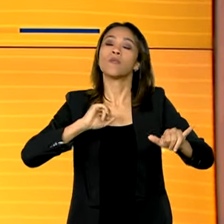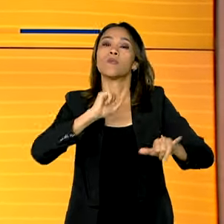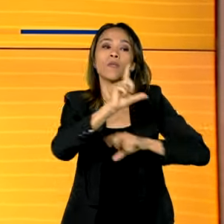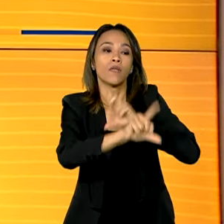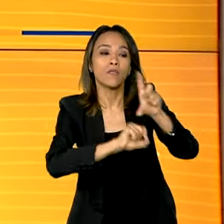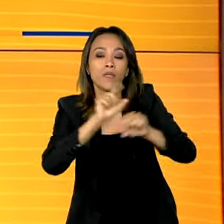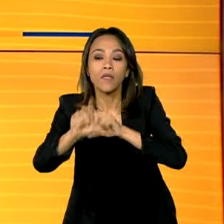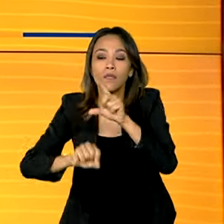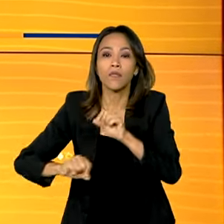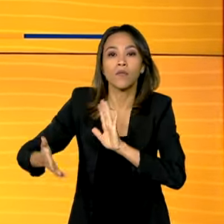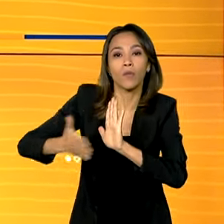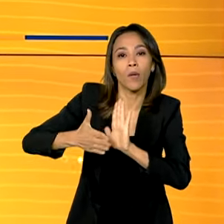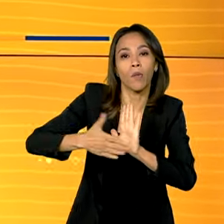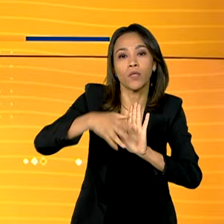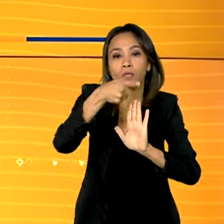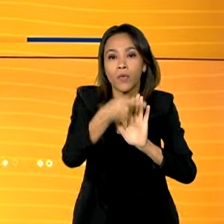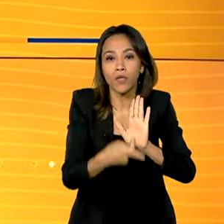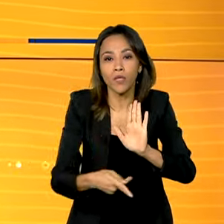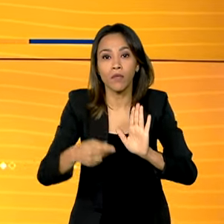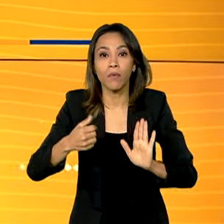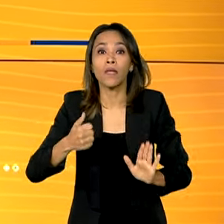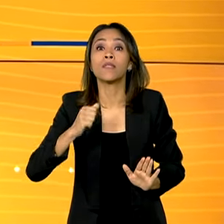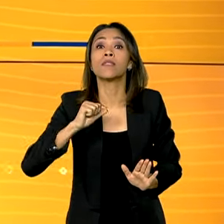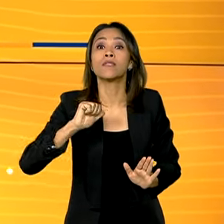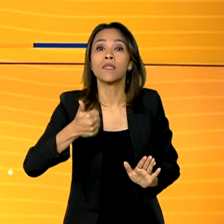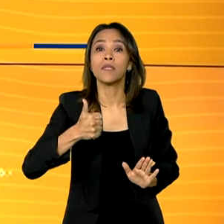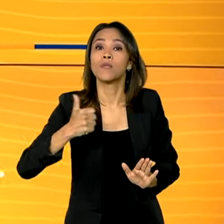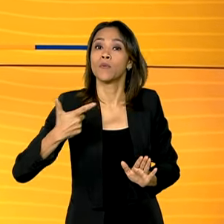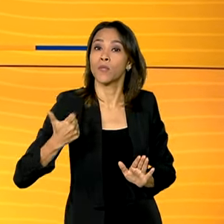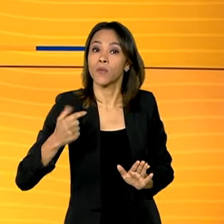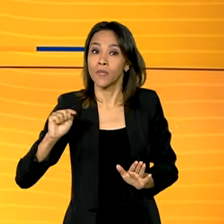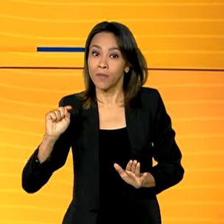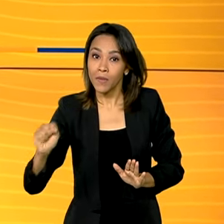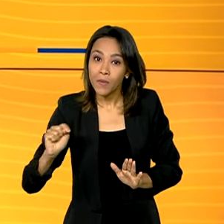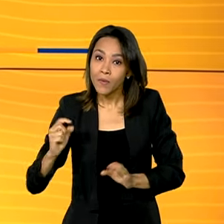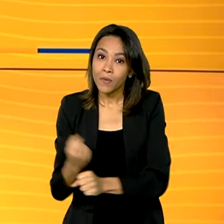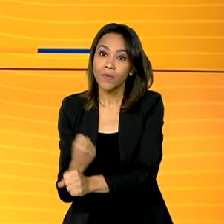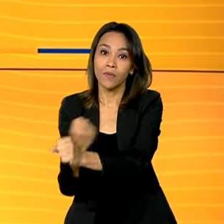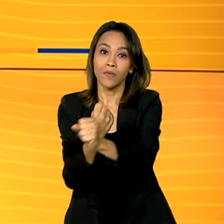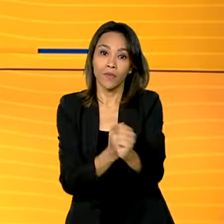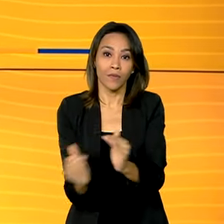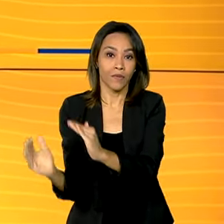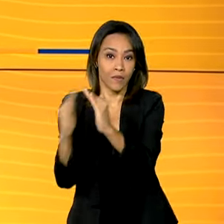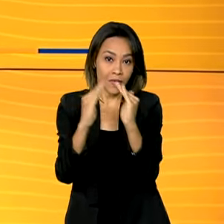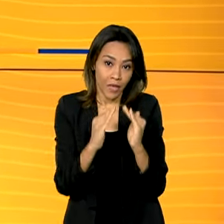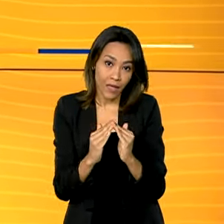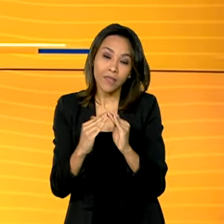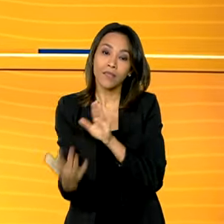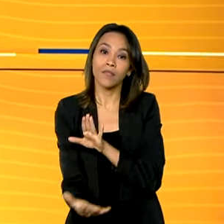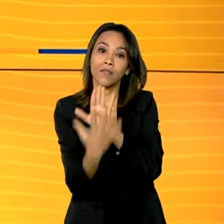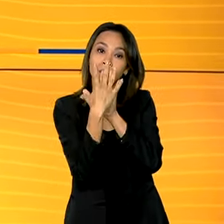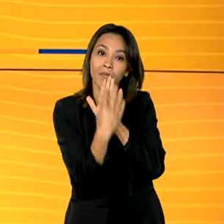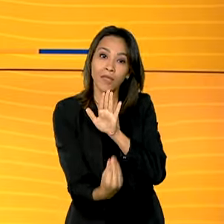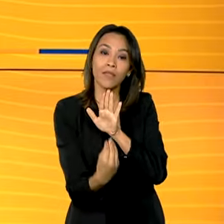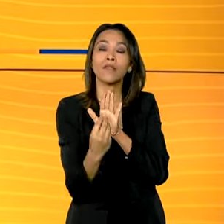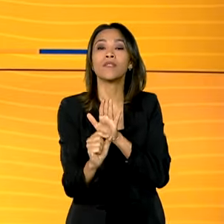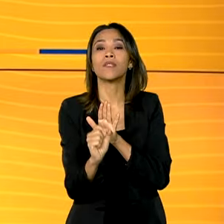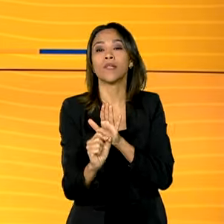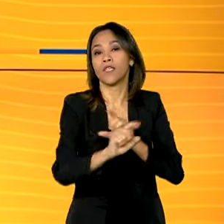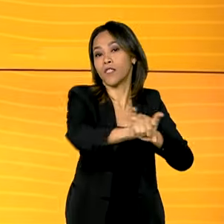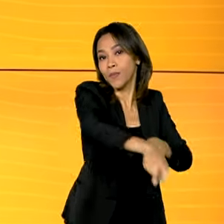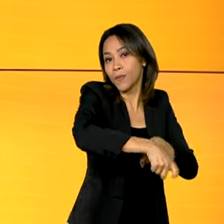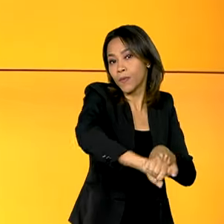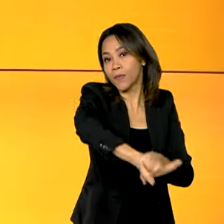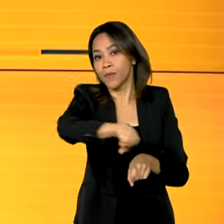propostas para 112 mil novas unidades habitacionais do Minha Casa Minha Vida nas modalidades rural e entidades.